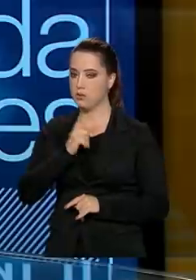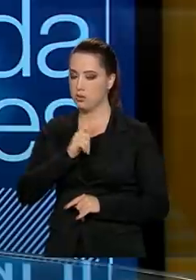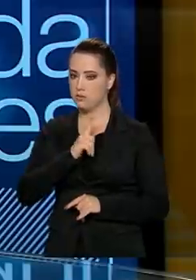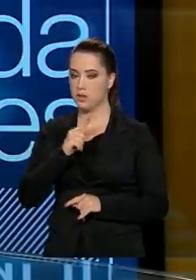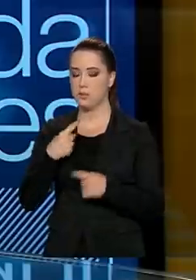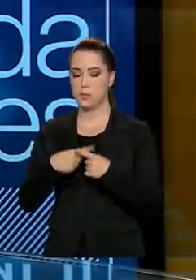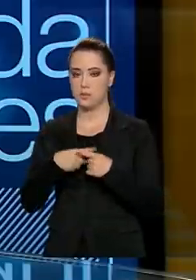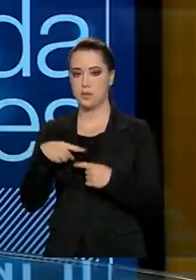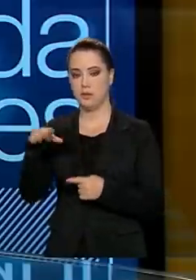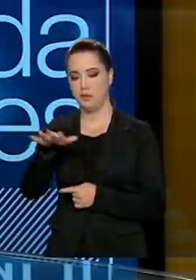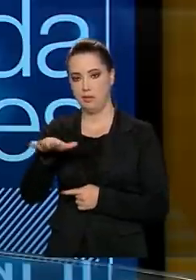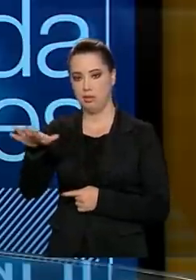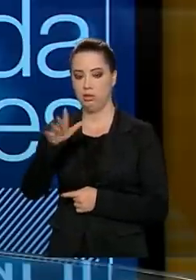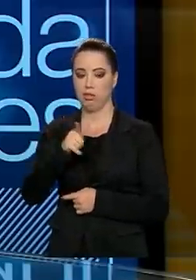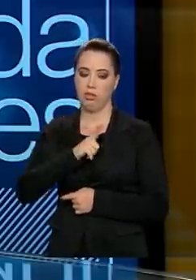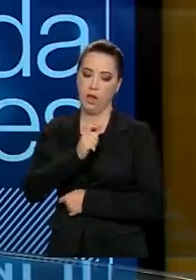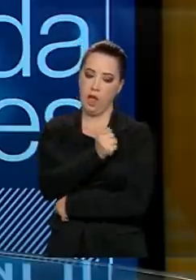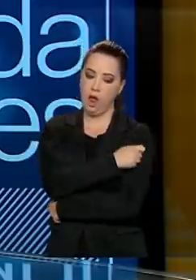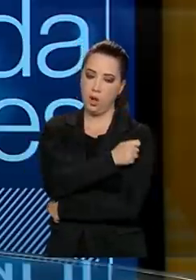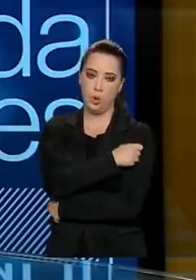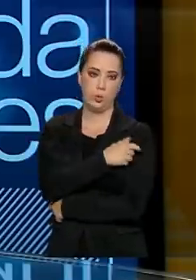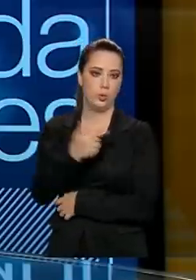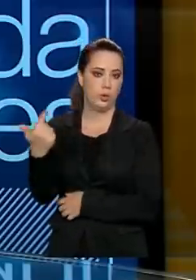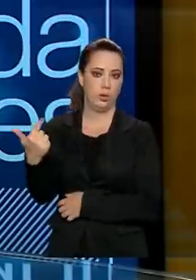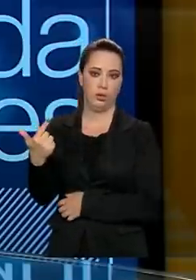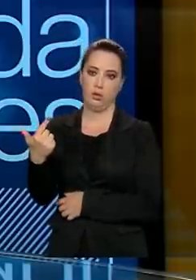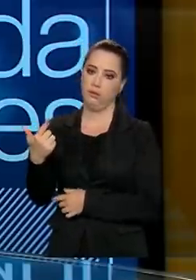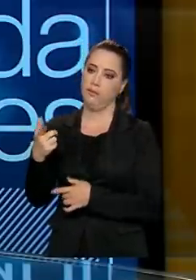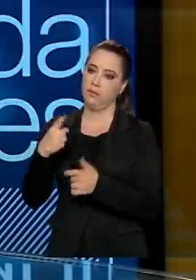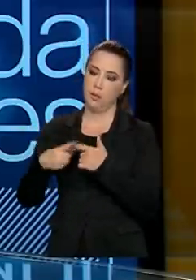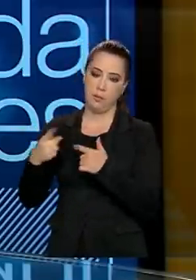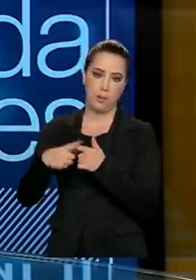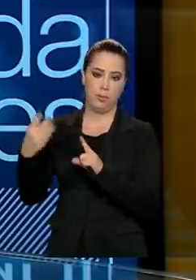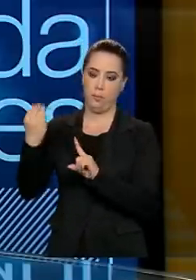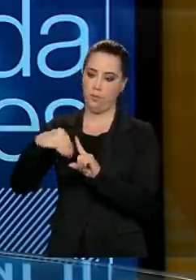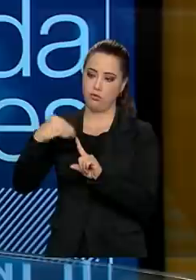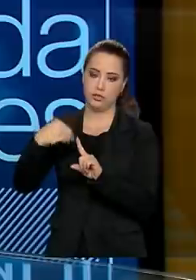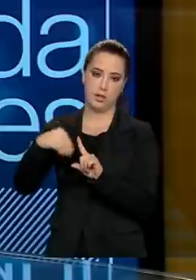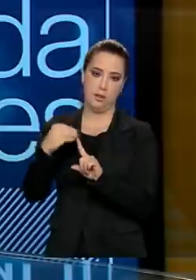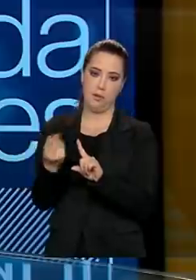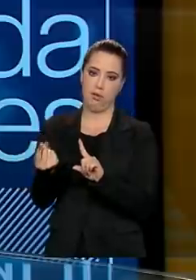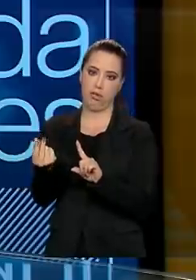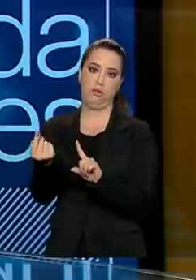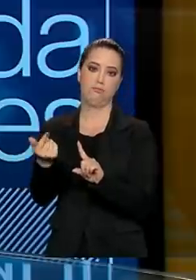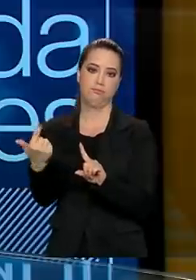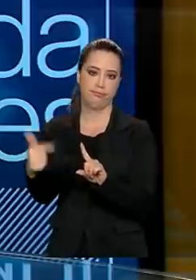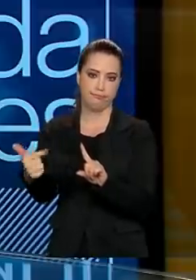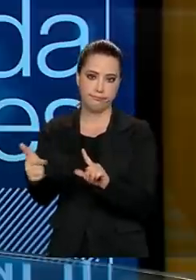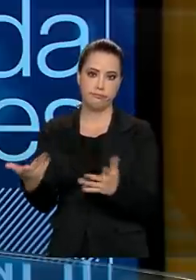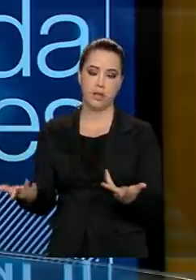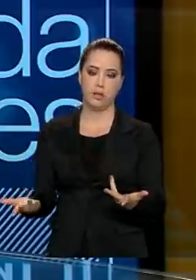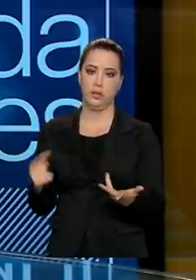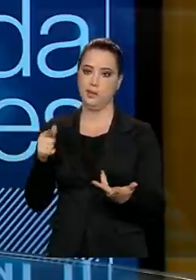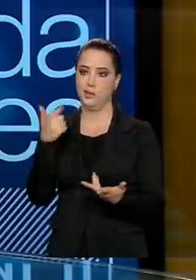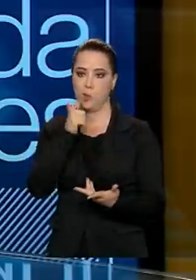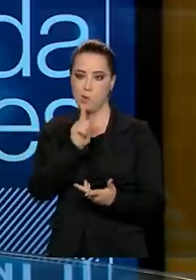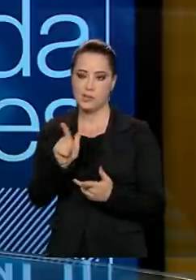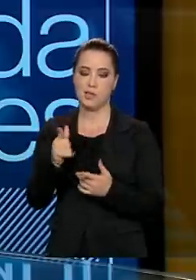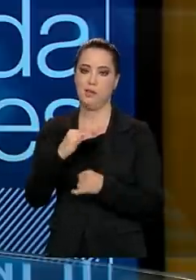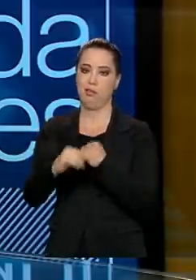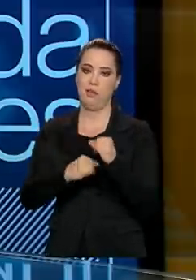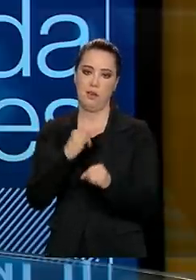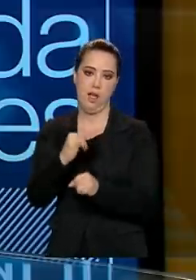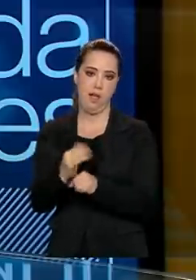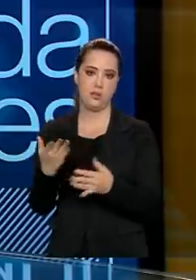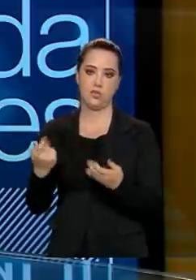eles, há alunos em situação de vulnerabilidade socioeconômica e que esses alunos não dispunham de pacote